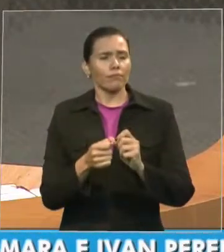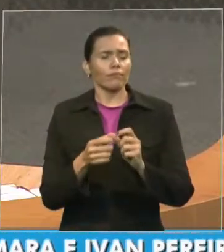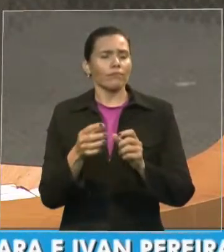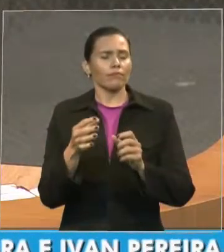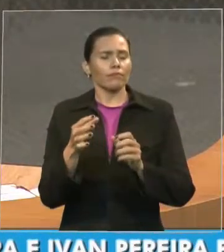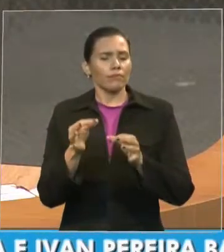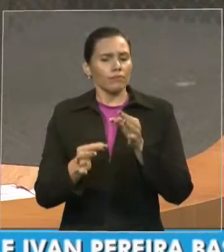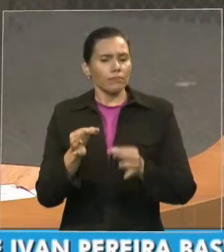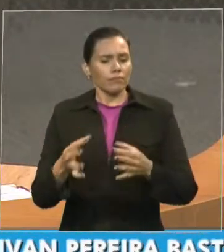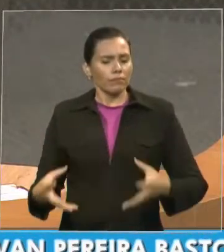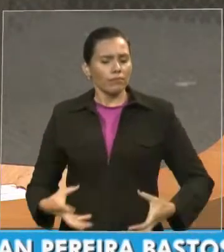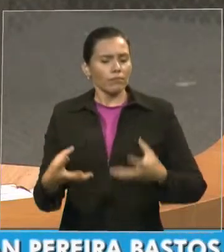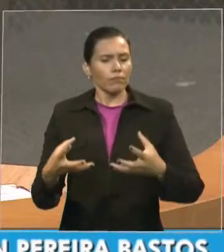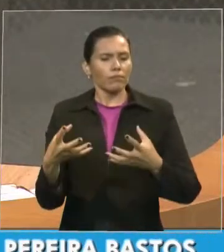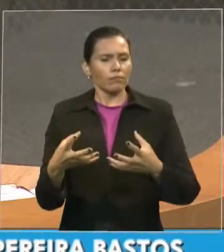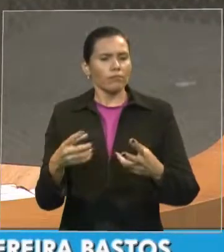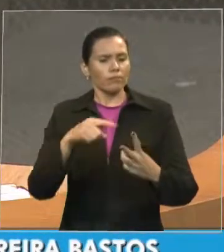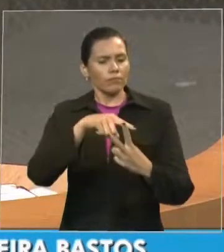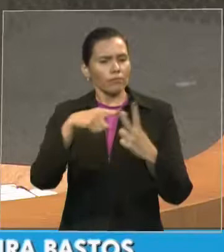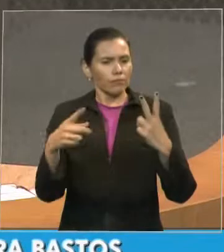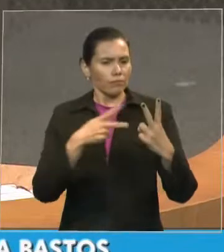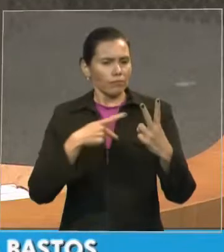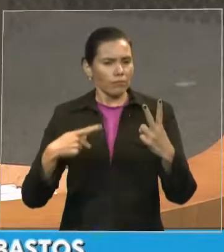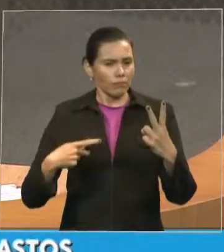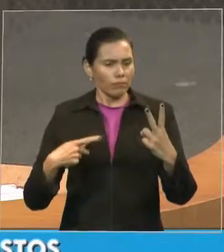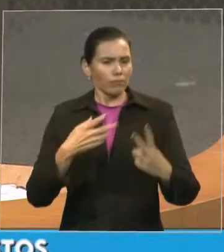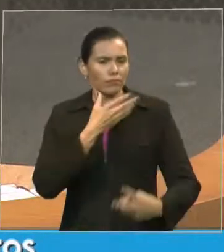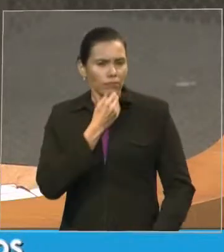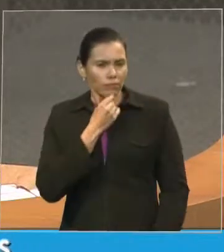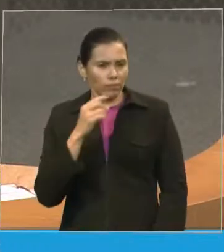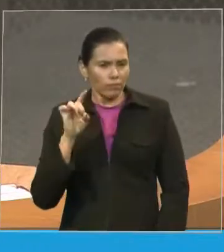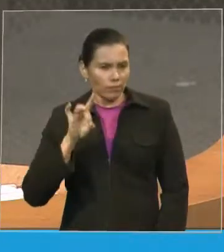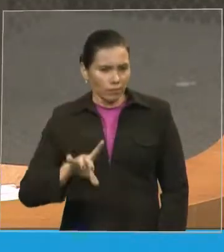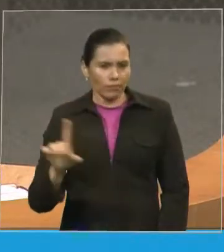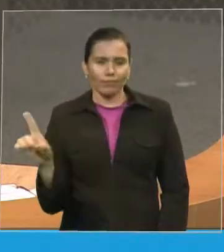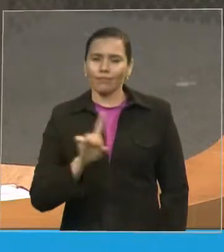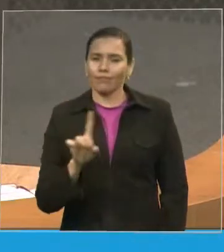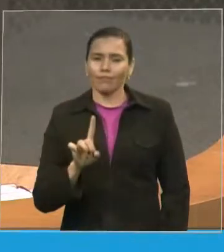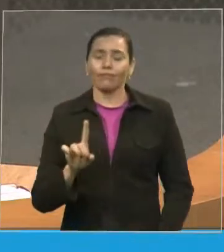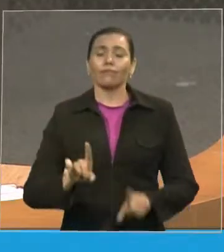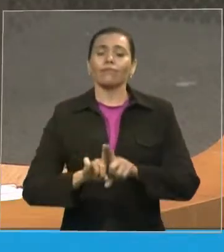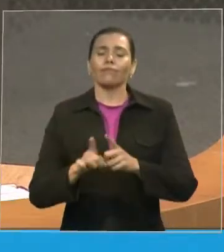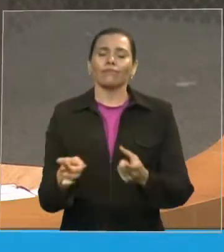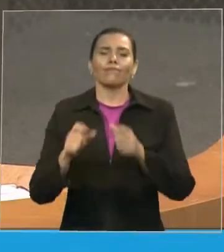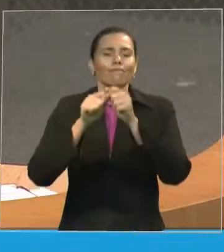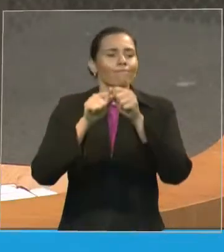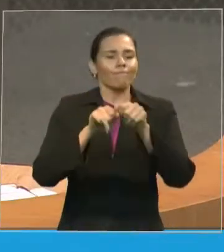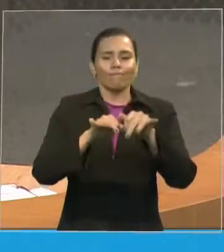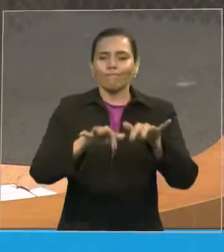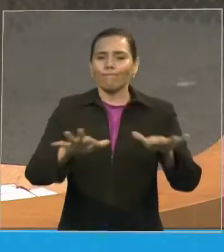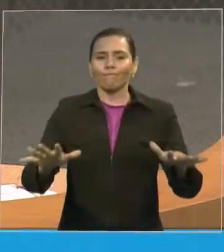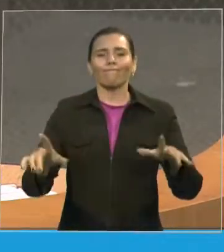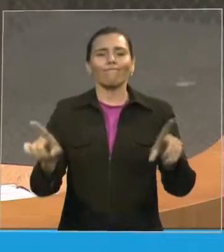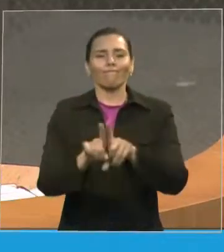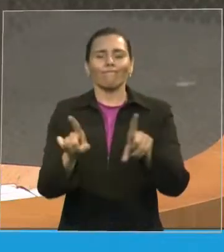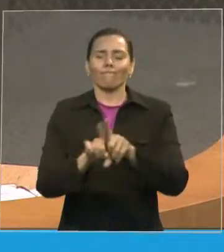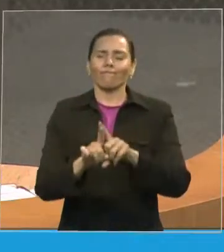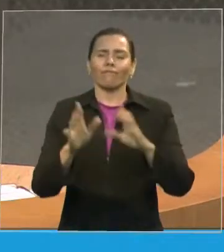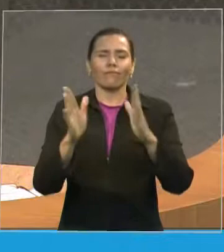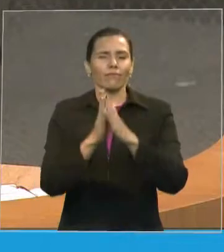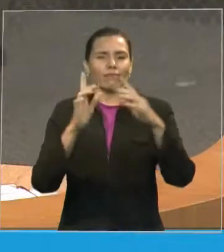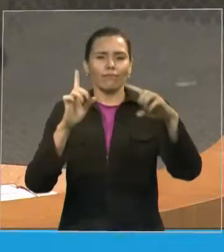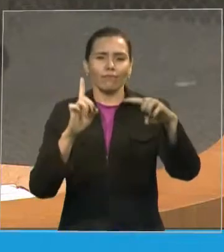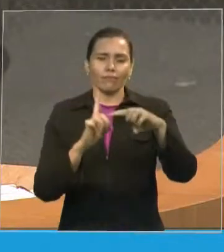e essa igreja amada. E aí onde eu quero dizer. Que essa igreja é uma igreja